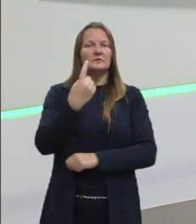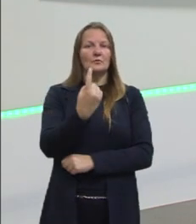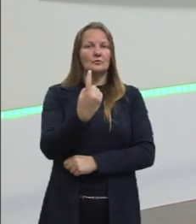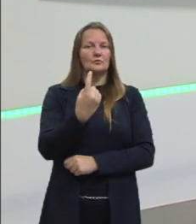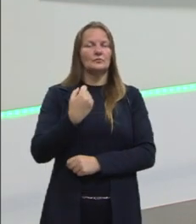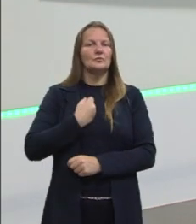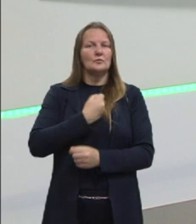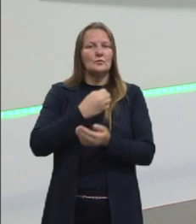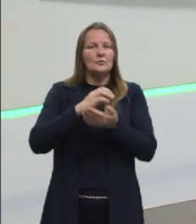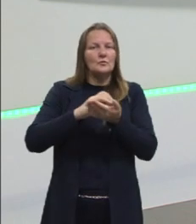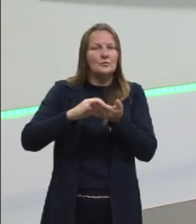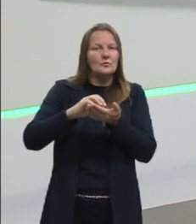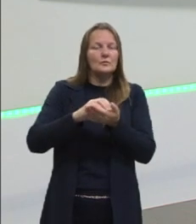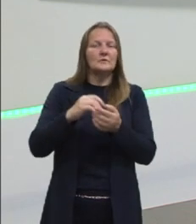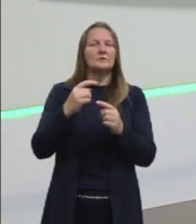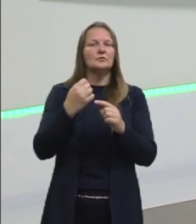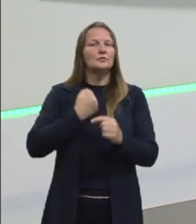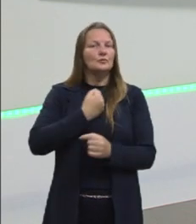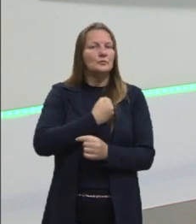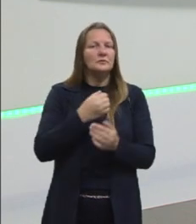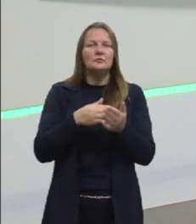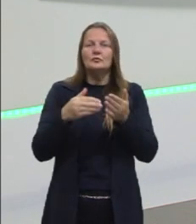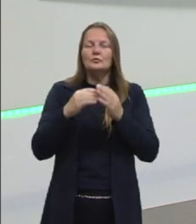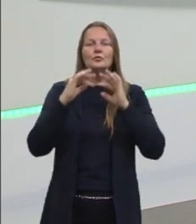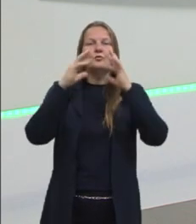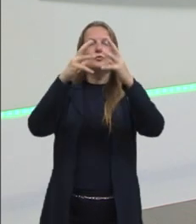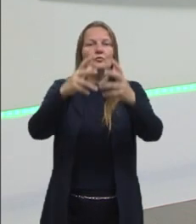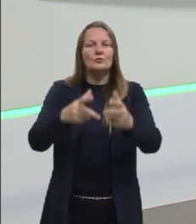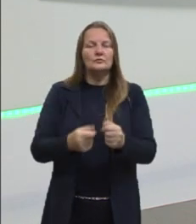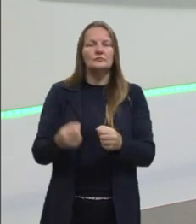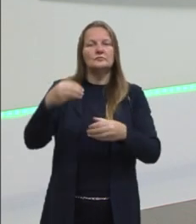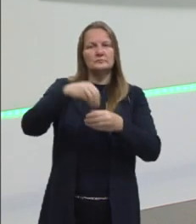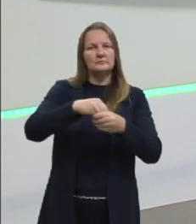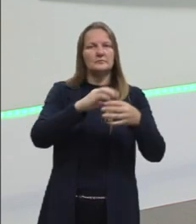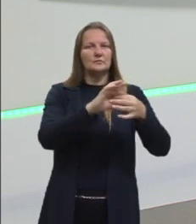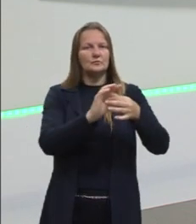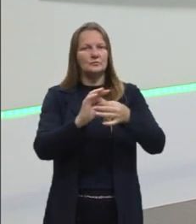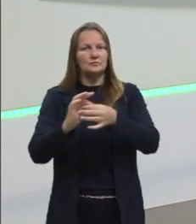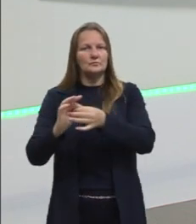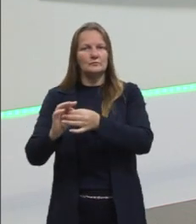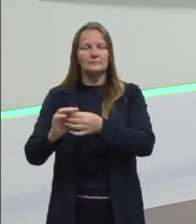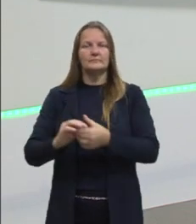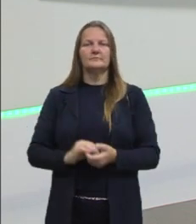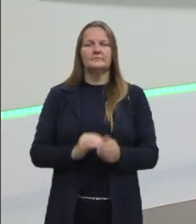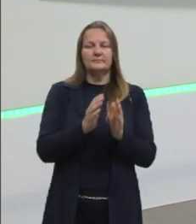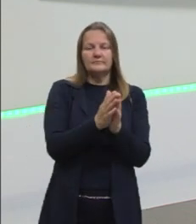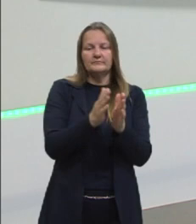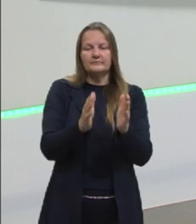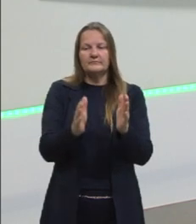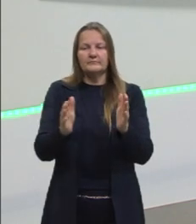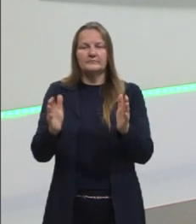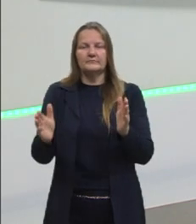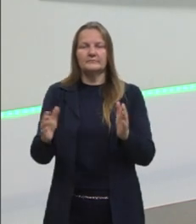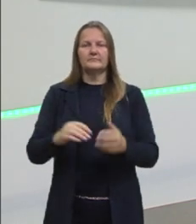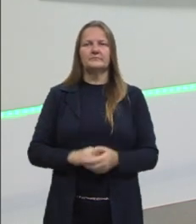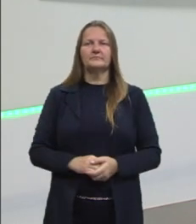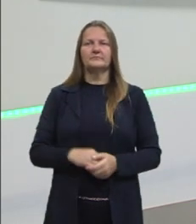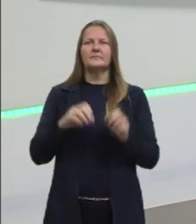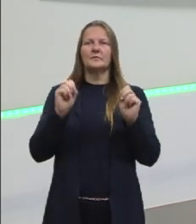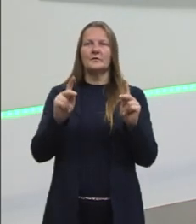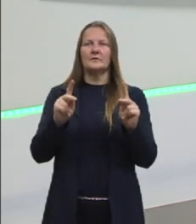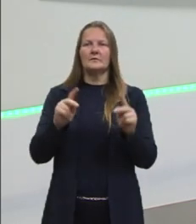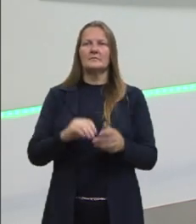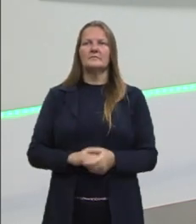as operações, os números, tudo isso vai fazer parte, né, de todas essas etapas. Ok, então, a